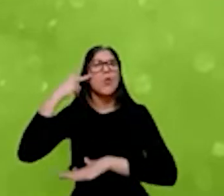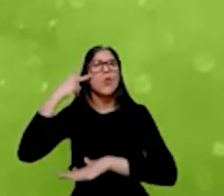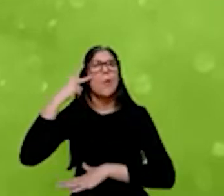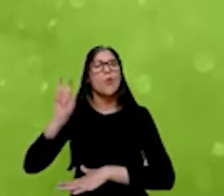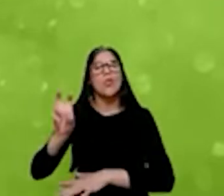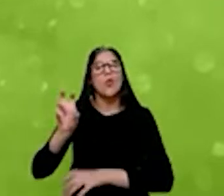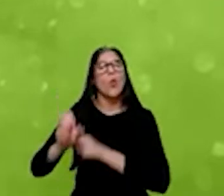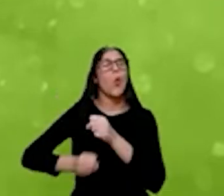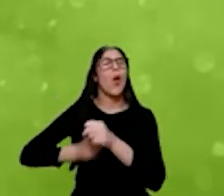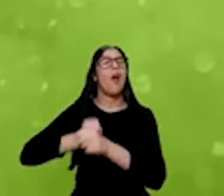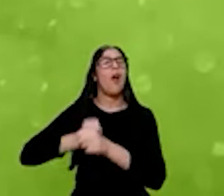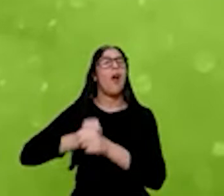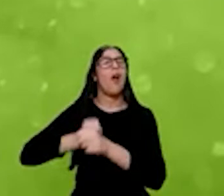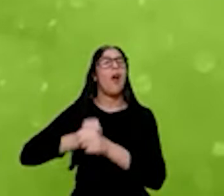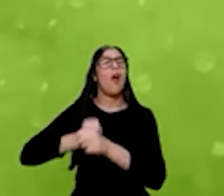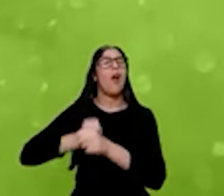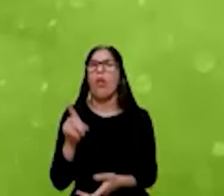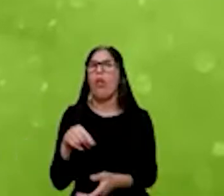bastante relevante.